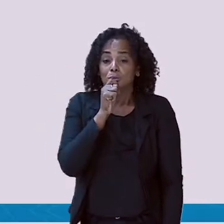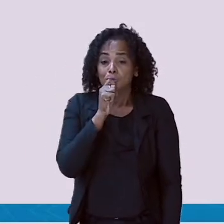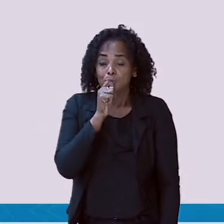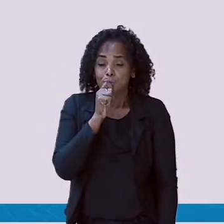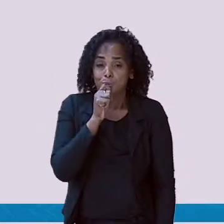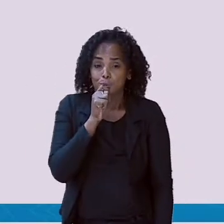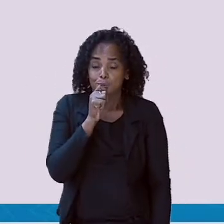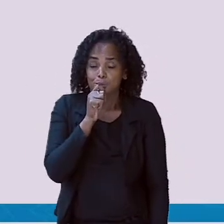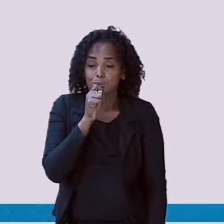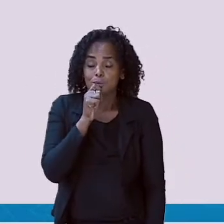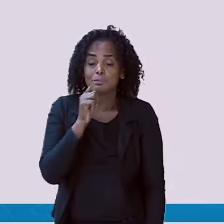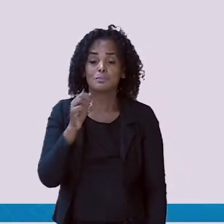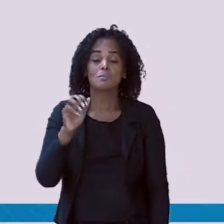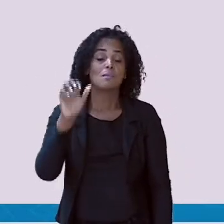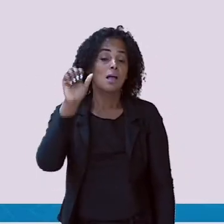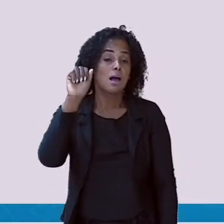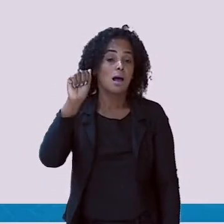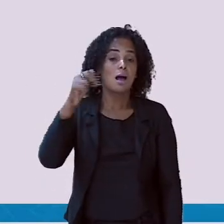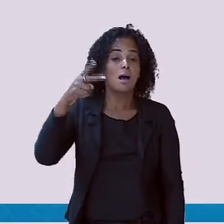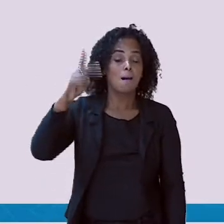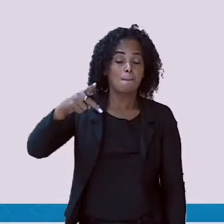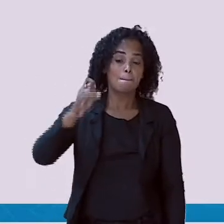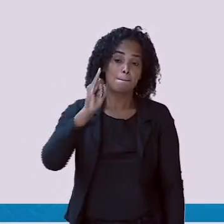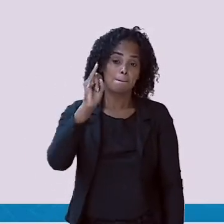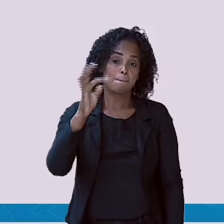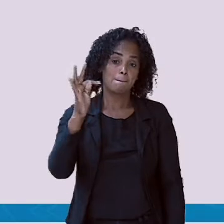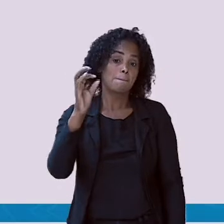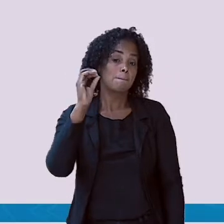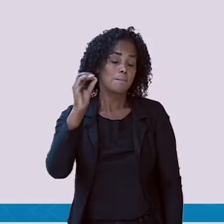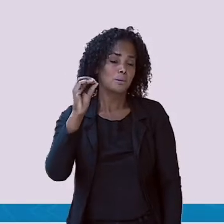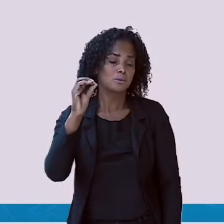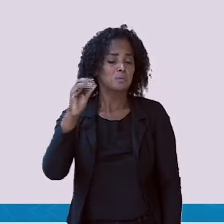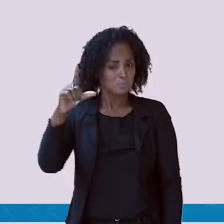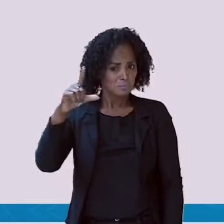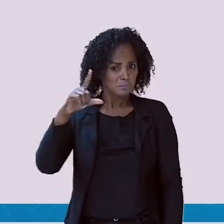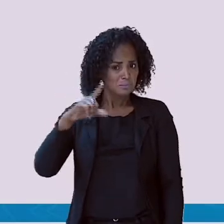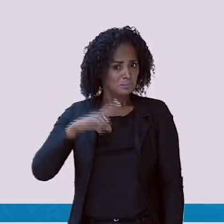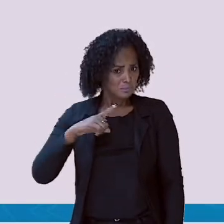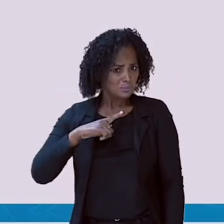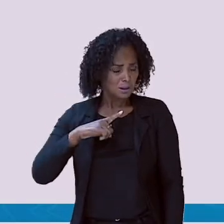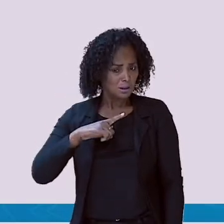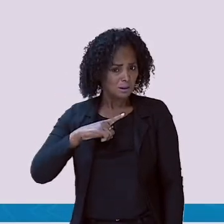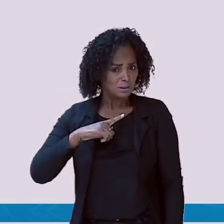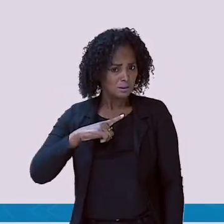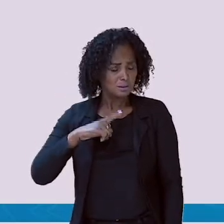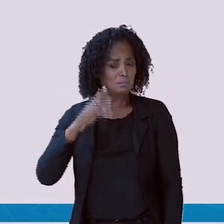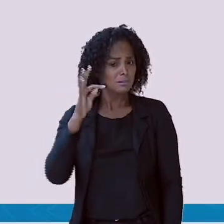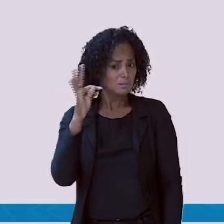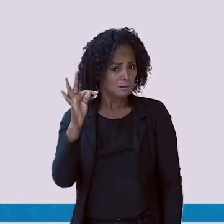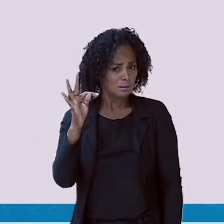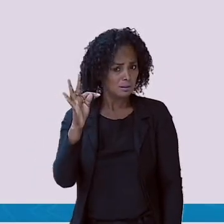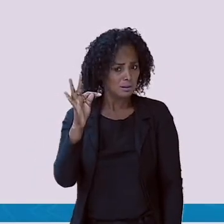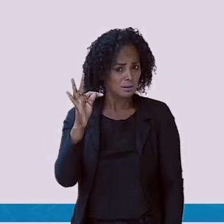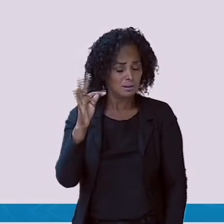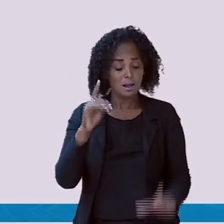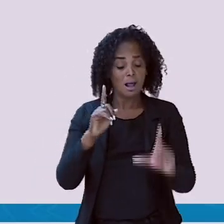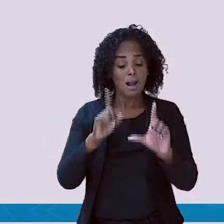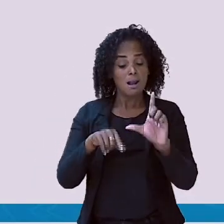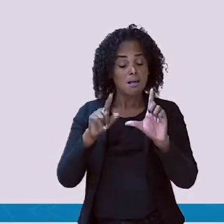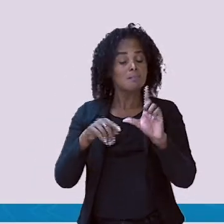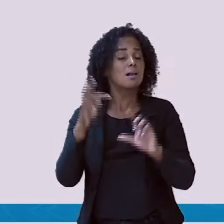apito, tem a letra T? Sim, está aqui, na